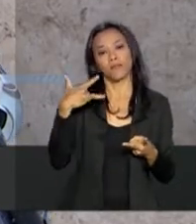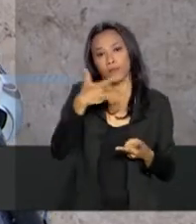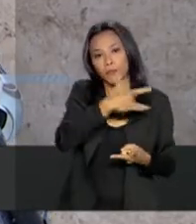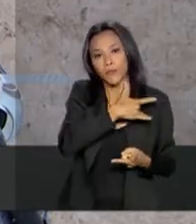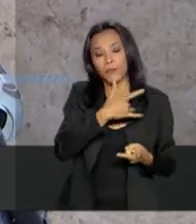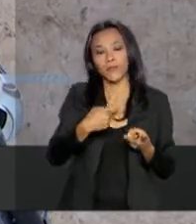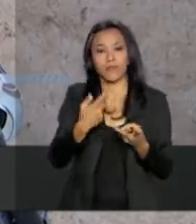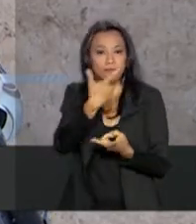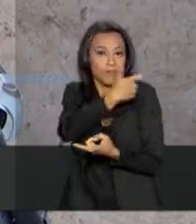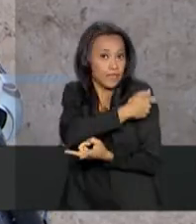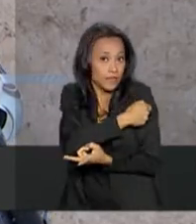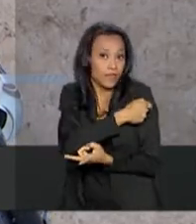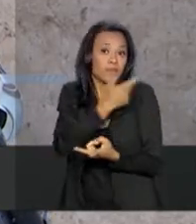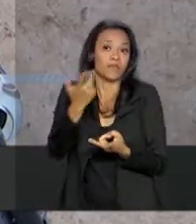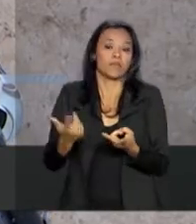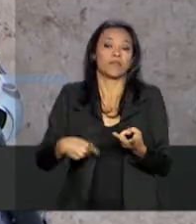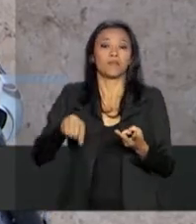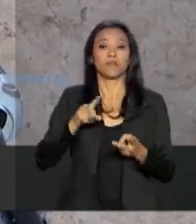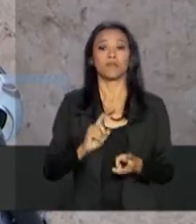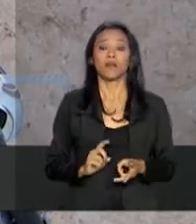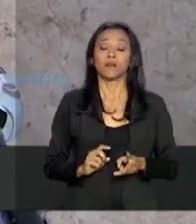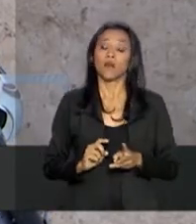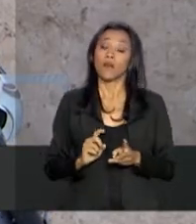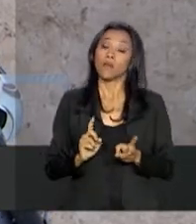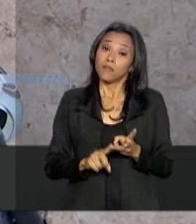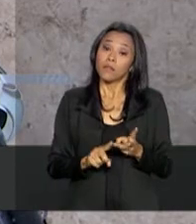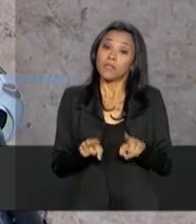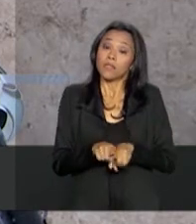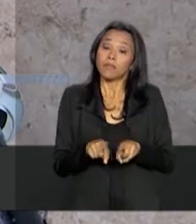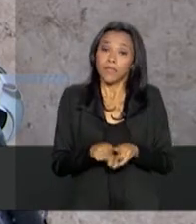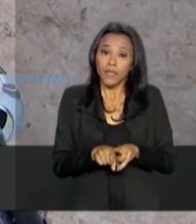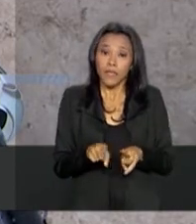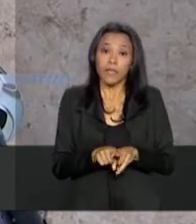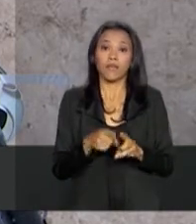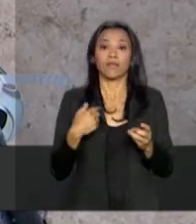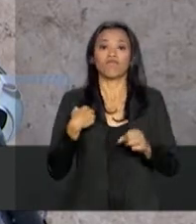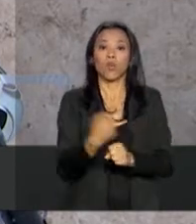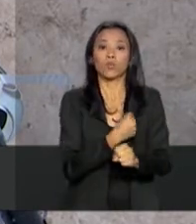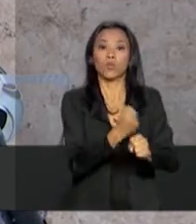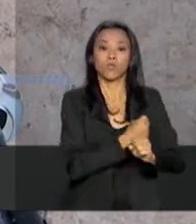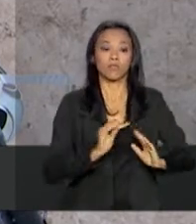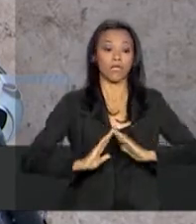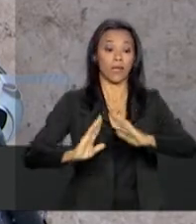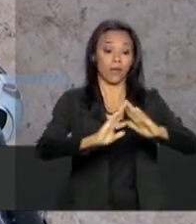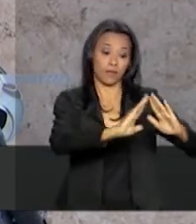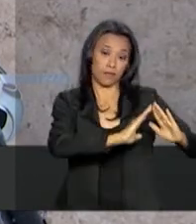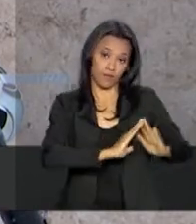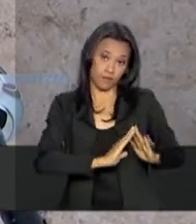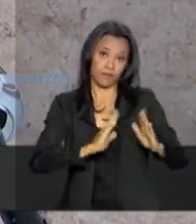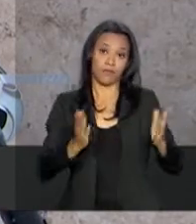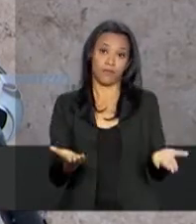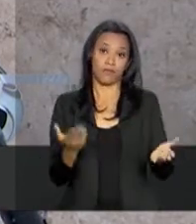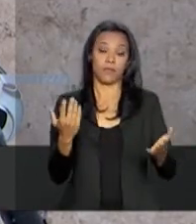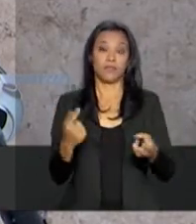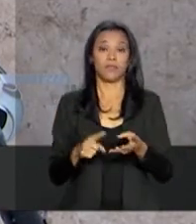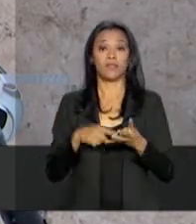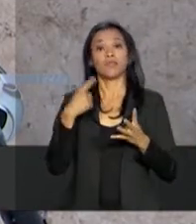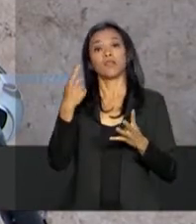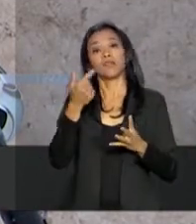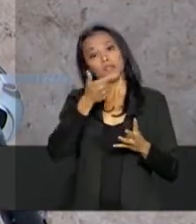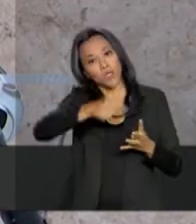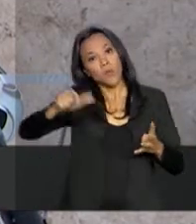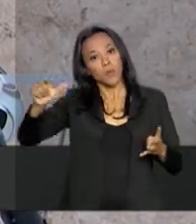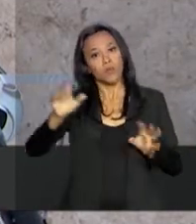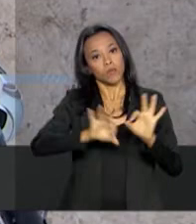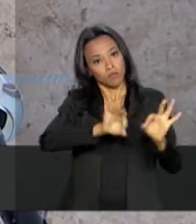vacinação, a eventual ampliação de abrigos, a aceleração da construção de outros abrigos,